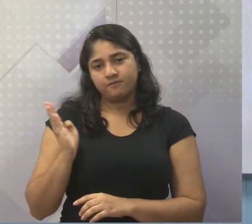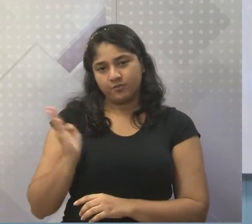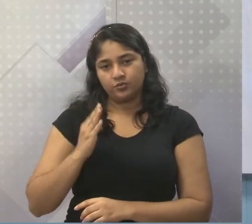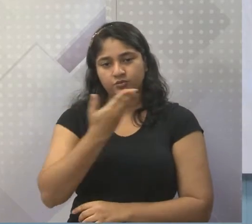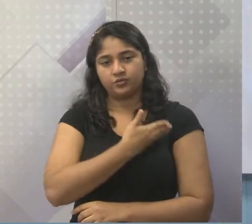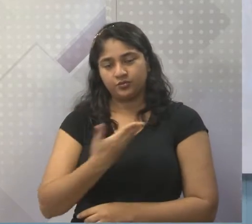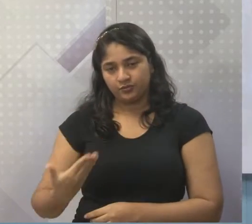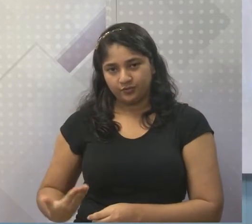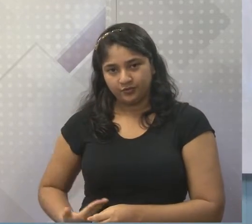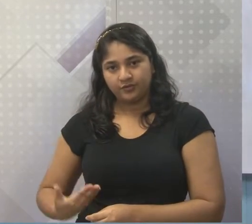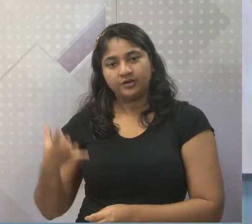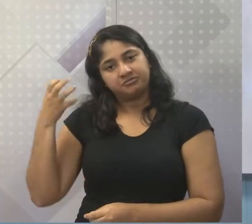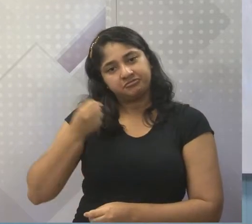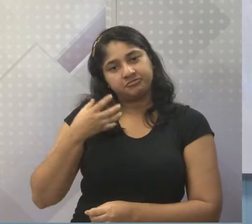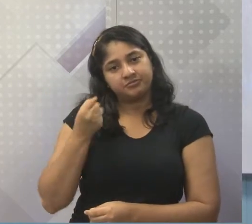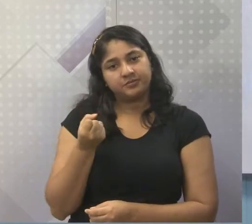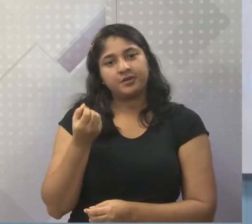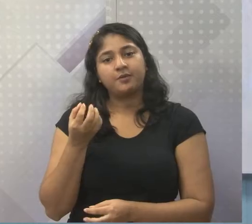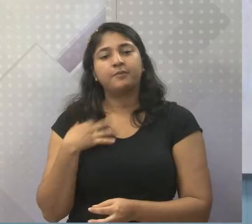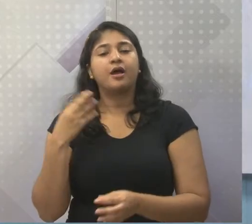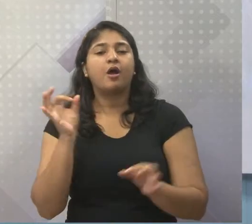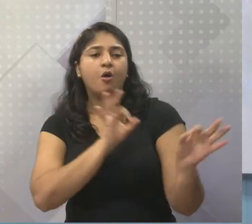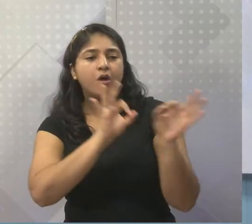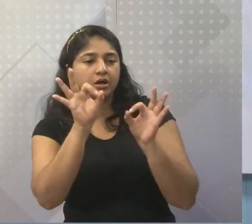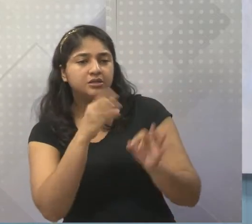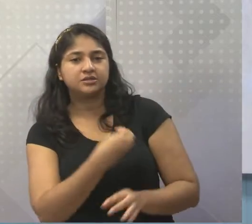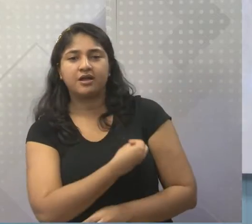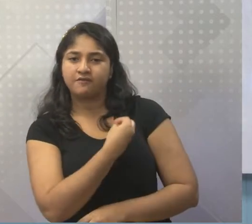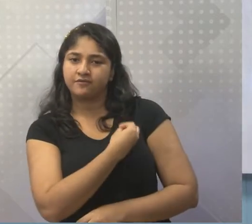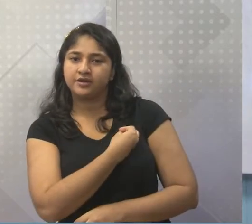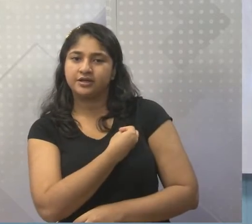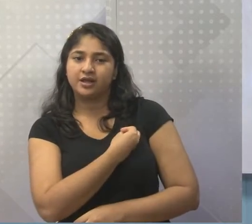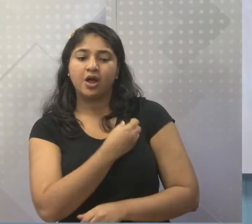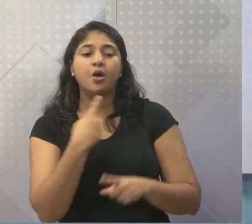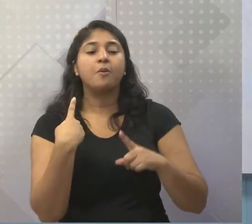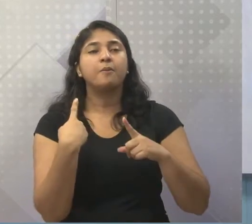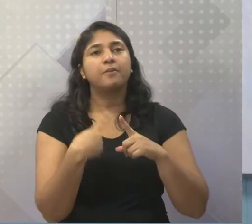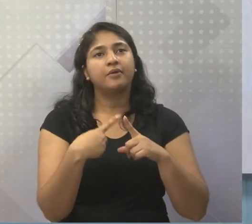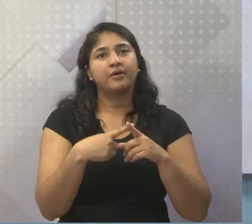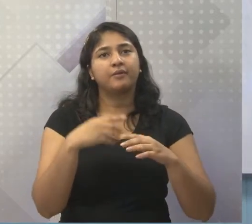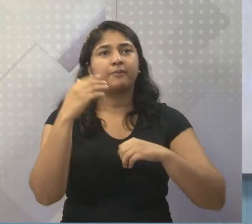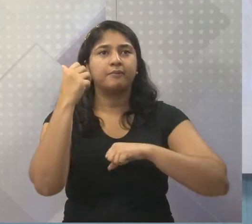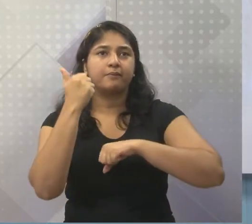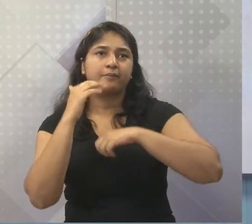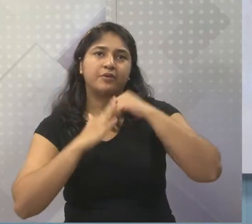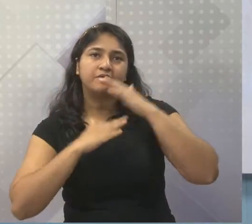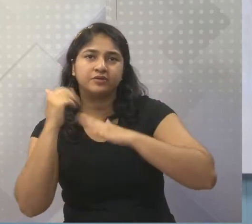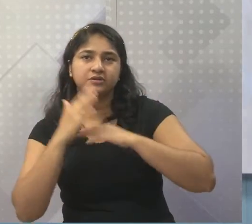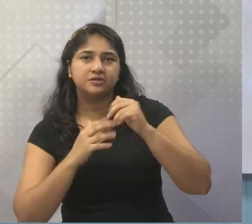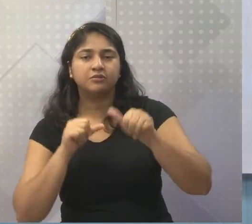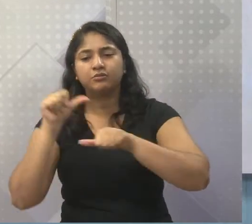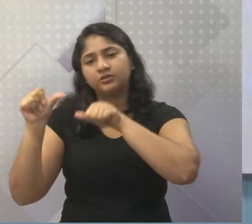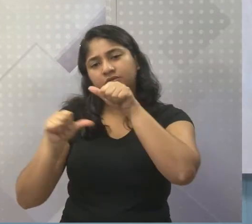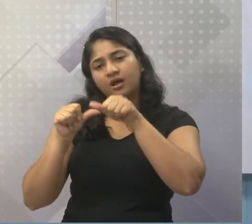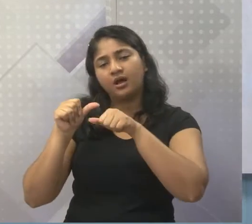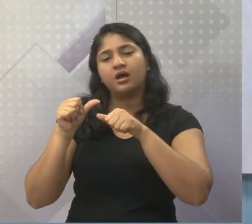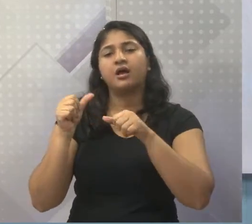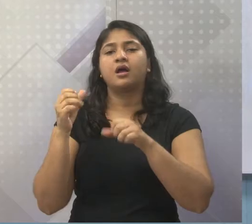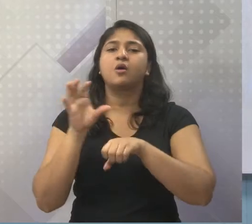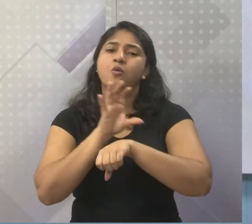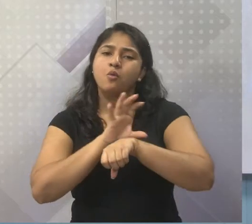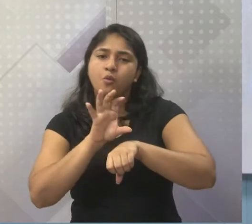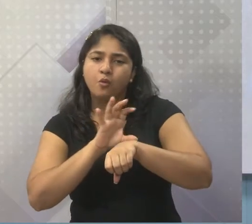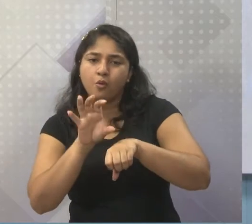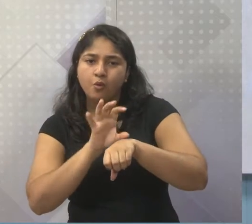governo para poder se reestabelecer e dizer assim, ah, eu vou mudar de profissão, eu vou fazer um curso, eu vou melhorar, eu vou arranjar outro emprego.